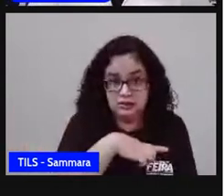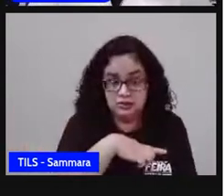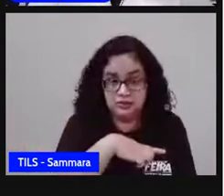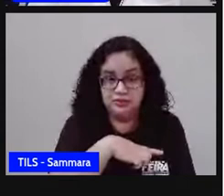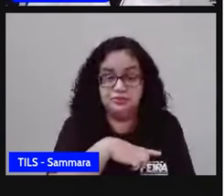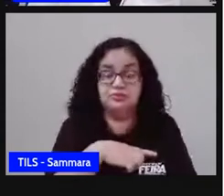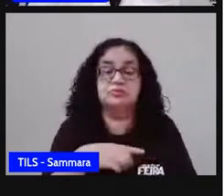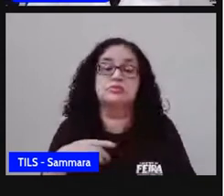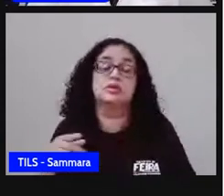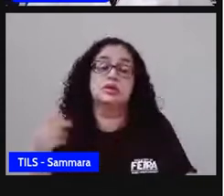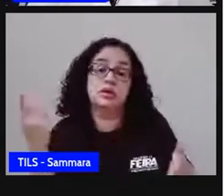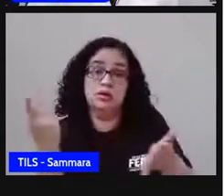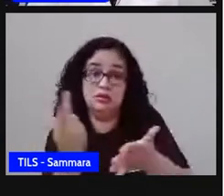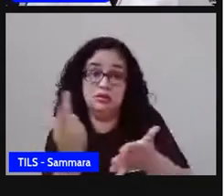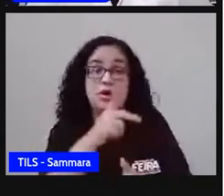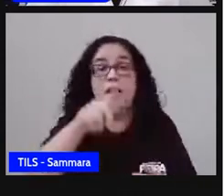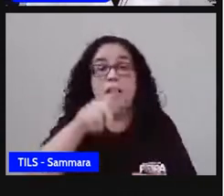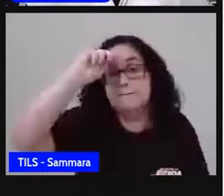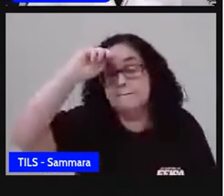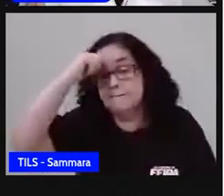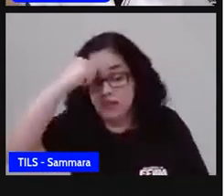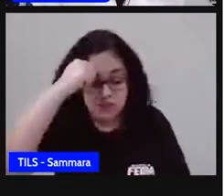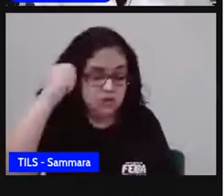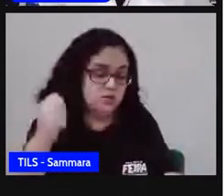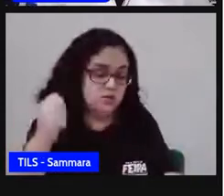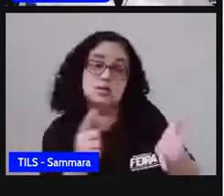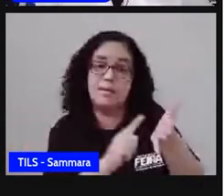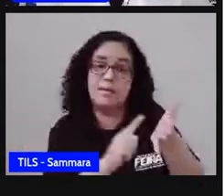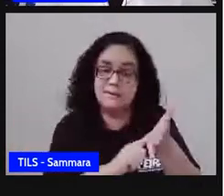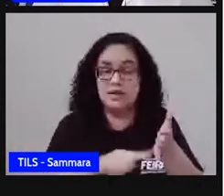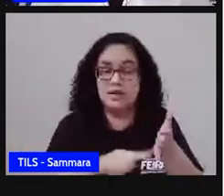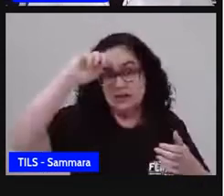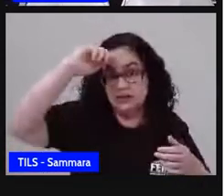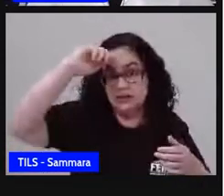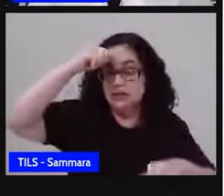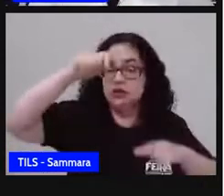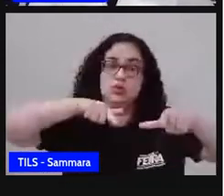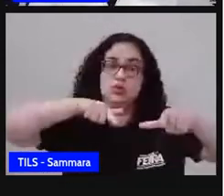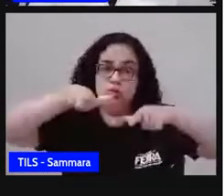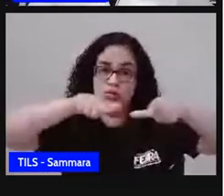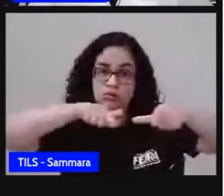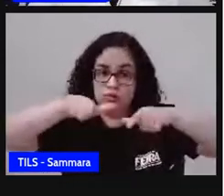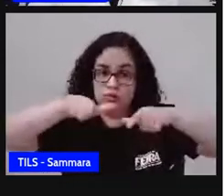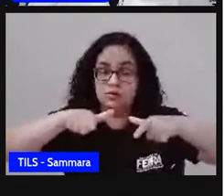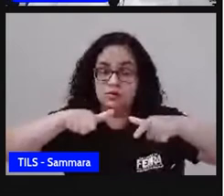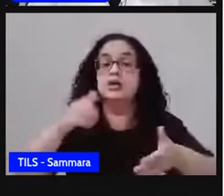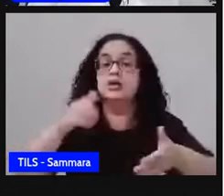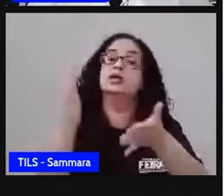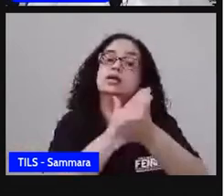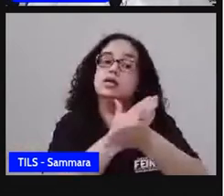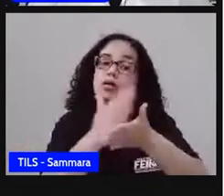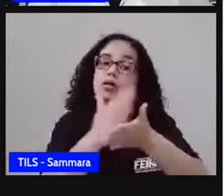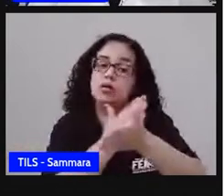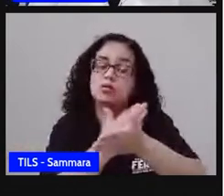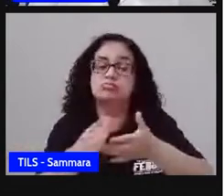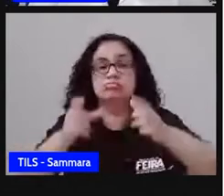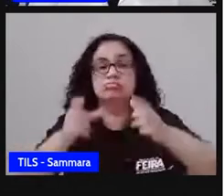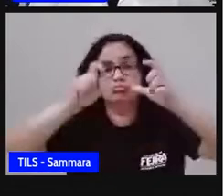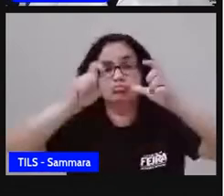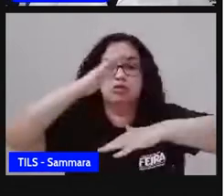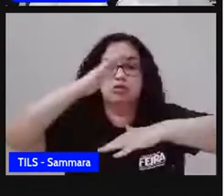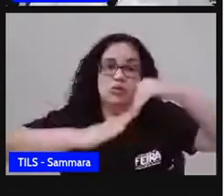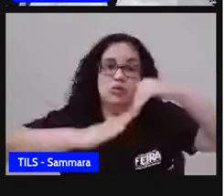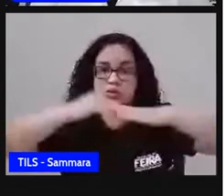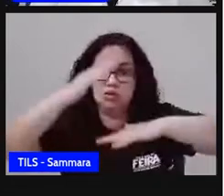uma situação de pessoas brancas e negras no mercado de trabalho em algumas funções, tá bom? Não